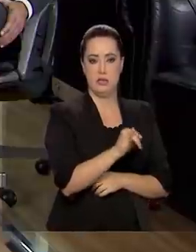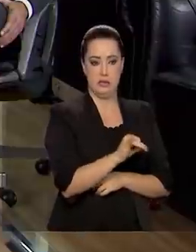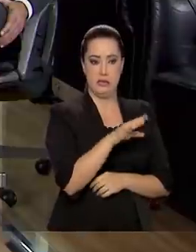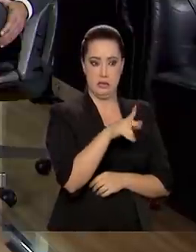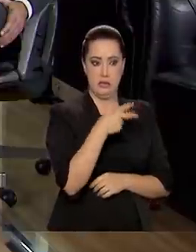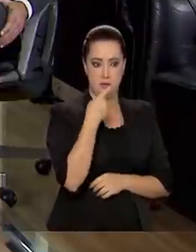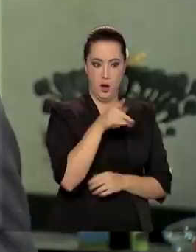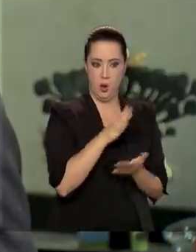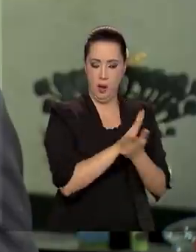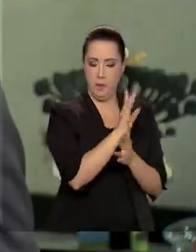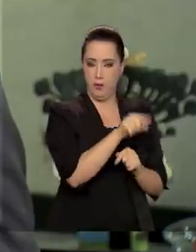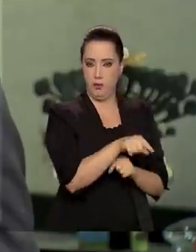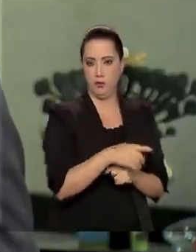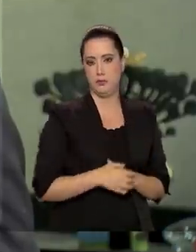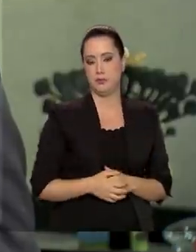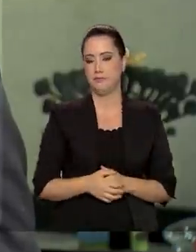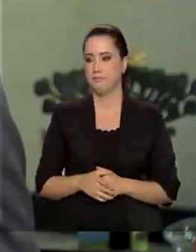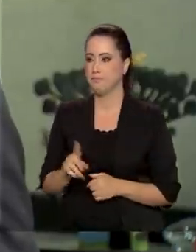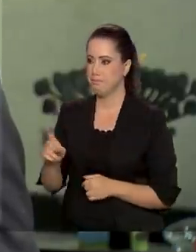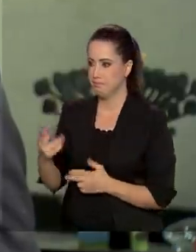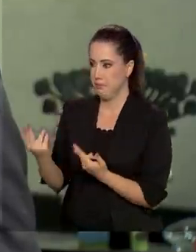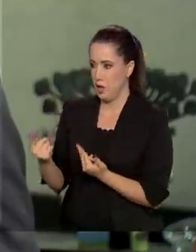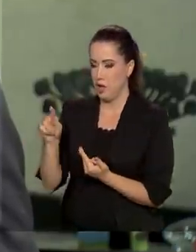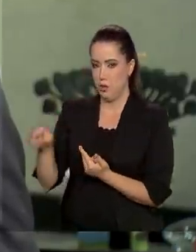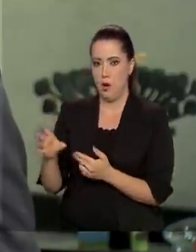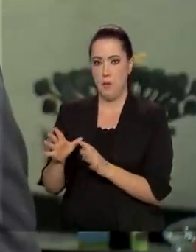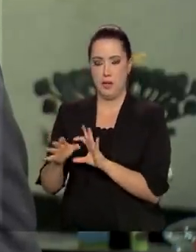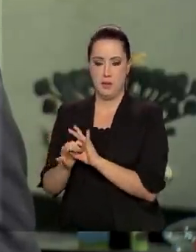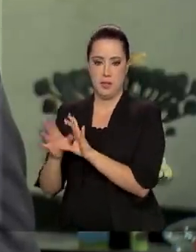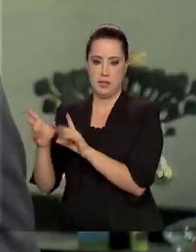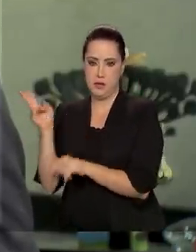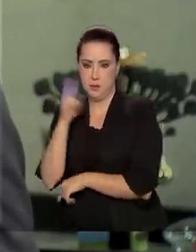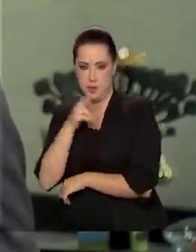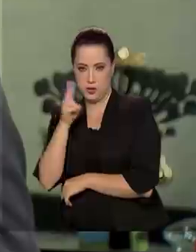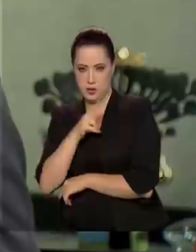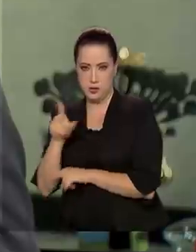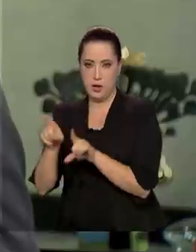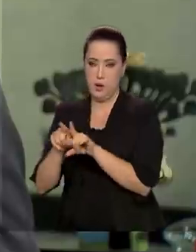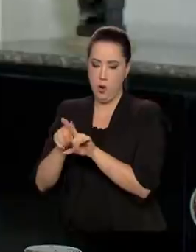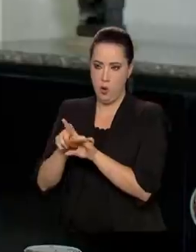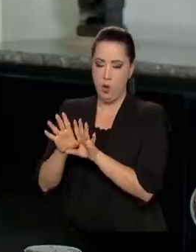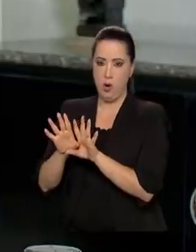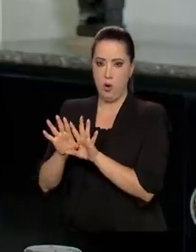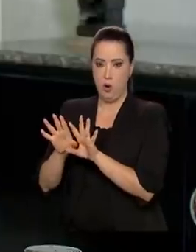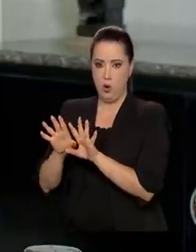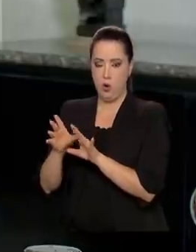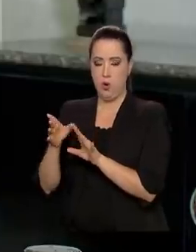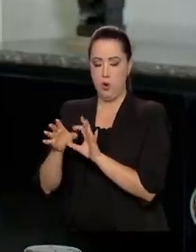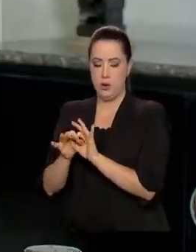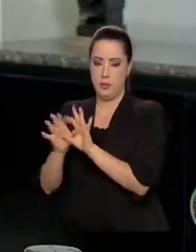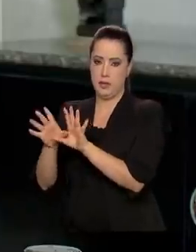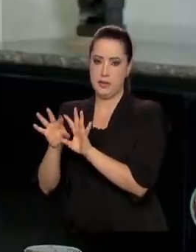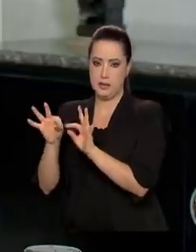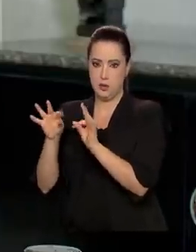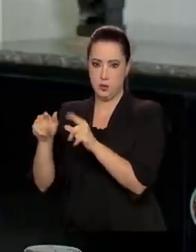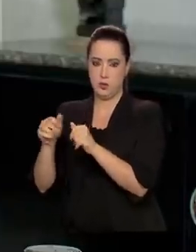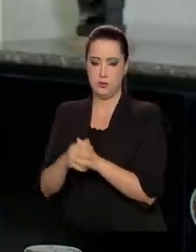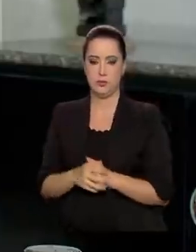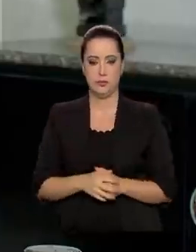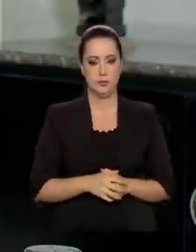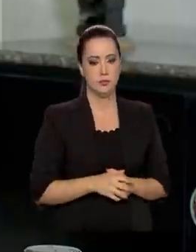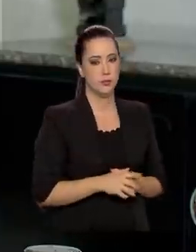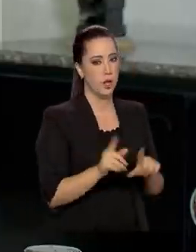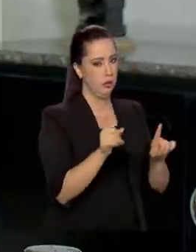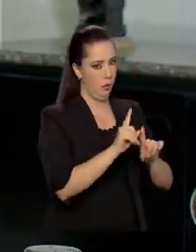segurança e a eficácia. Isso vale tanto para a autorização emergencial quanto definitiva? Não. Isso vale para registro.